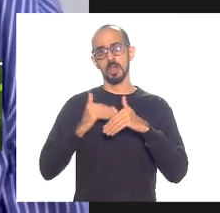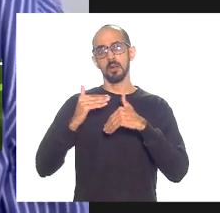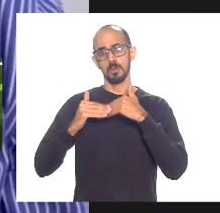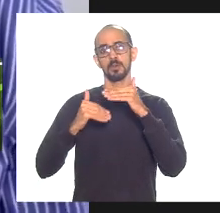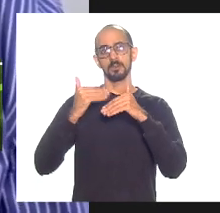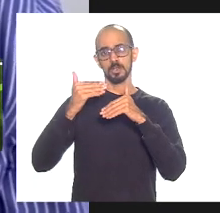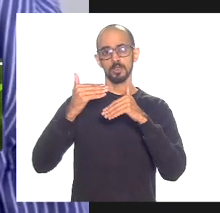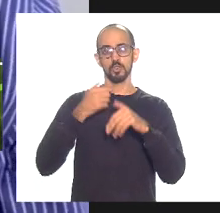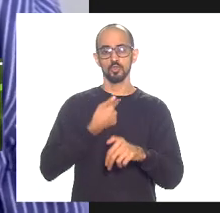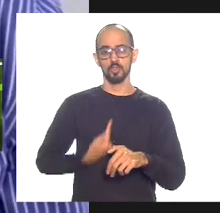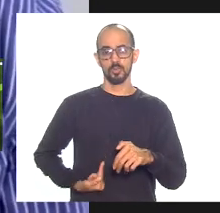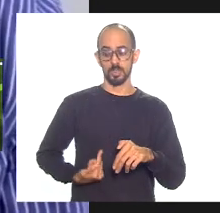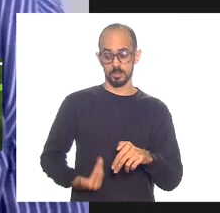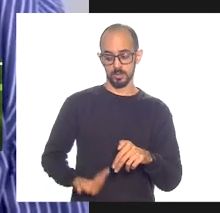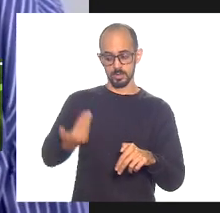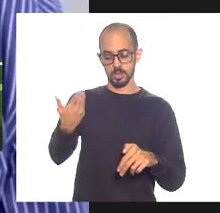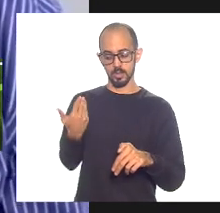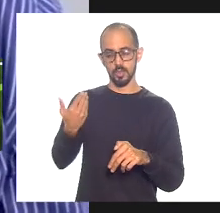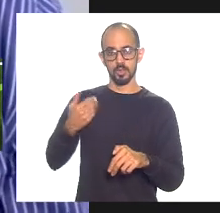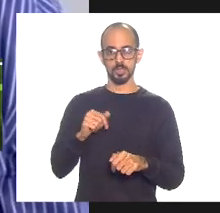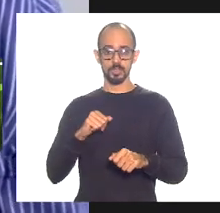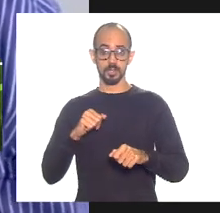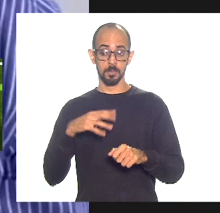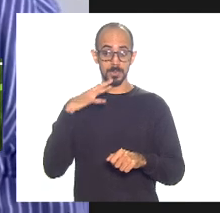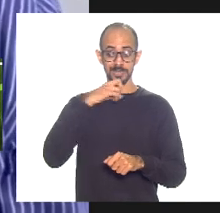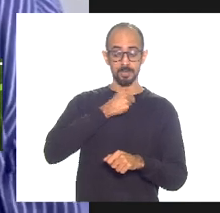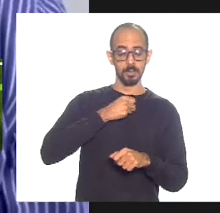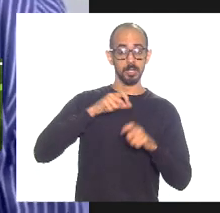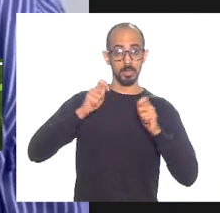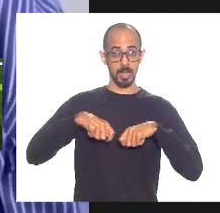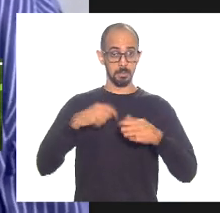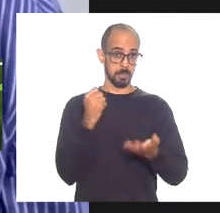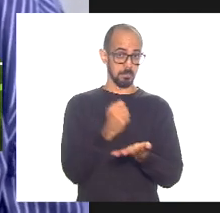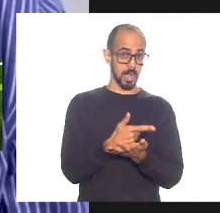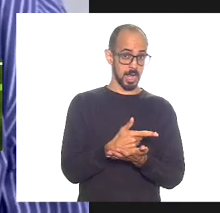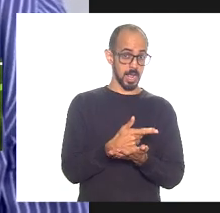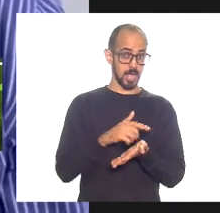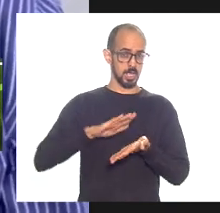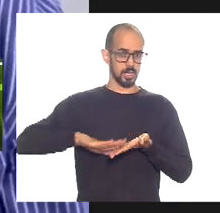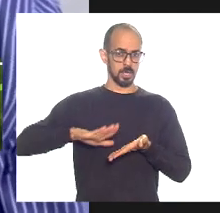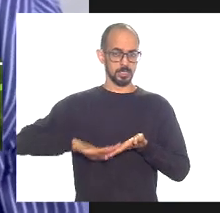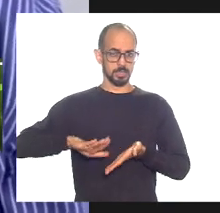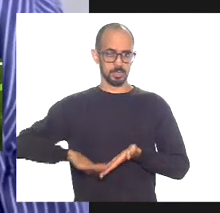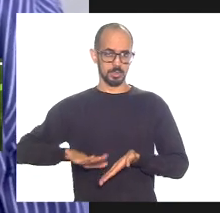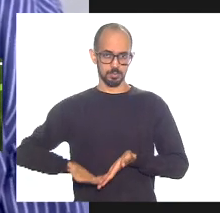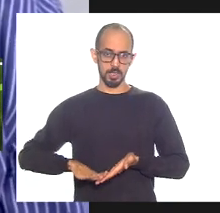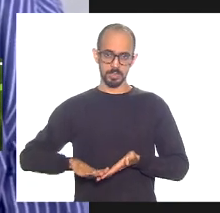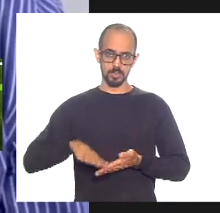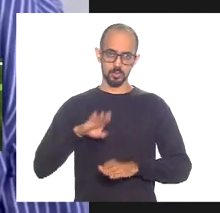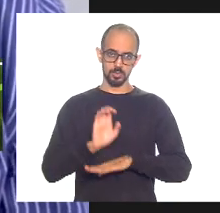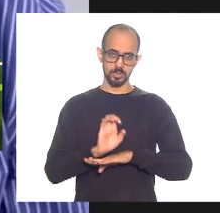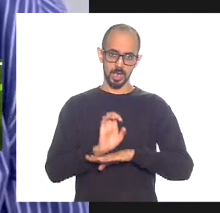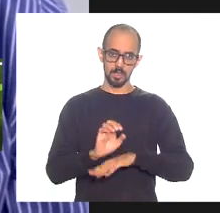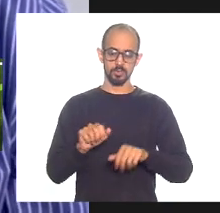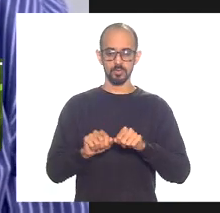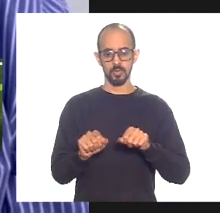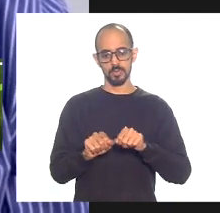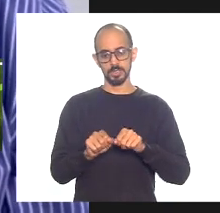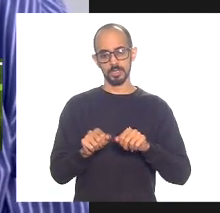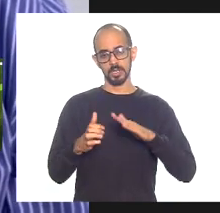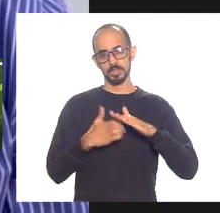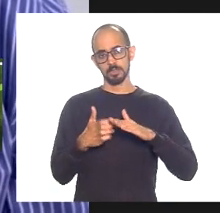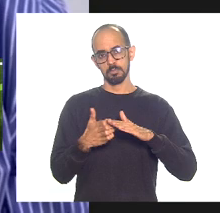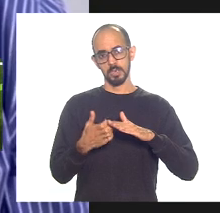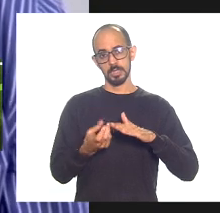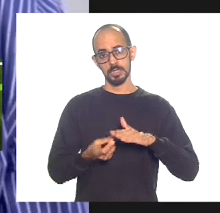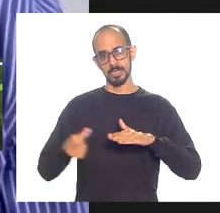isso como uma forma de conseguir pagar as contas do estado isso aí só foi afastando as empresas do estado do Rio de Janeiro cada